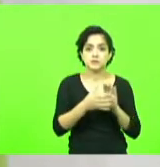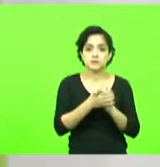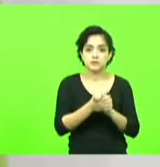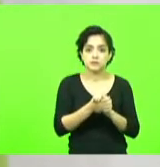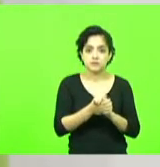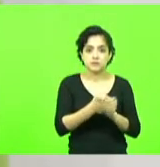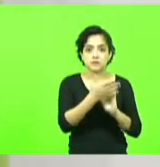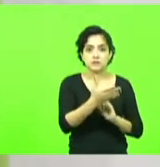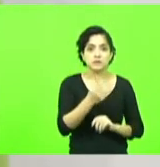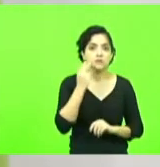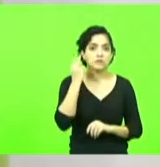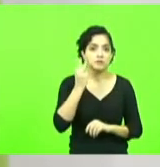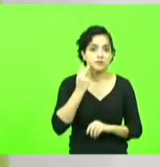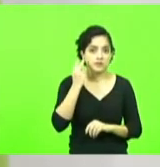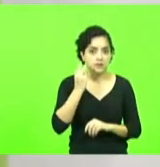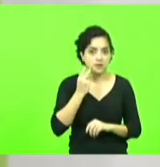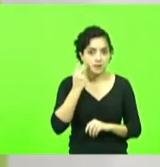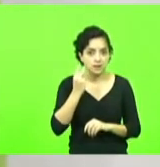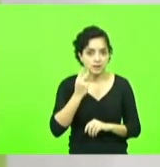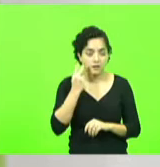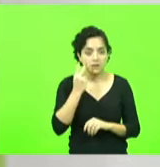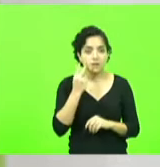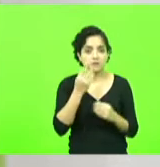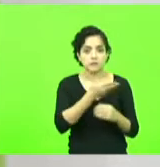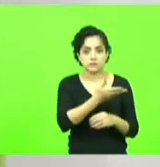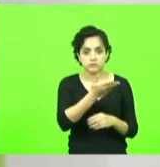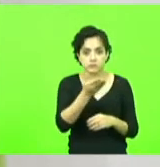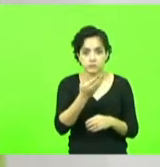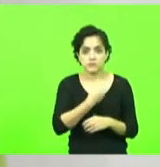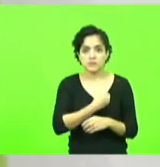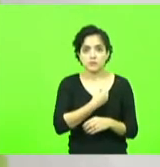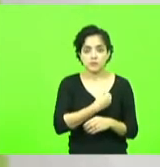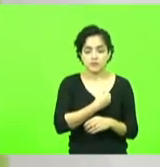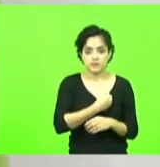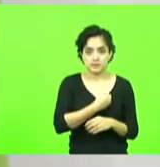vereadora o Vidal coordenador os nossos